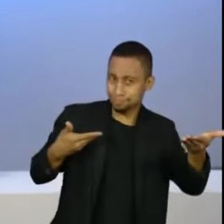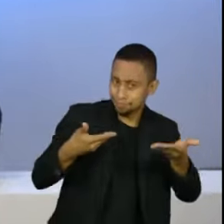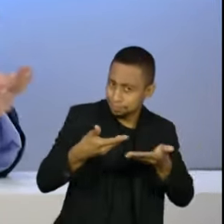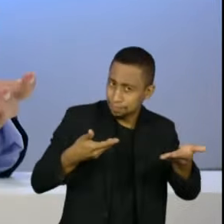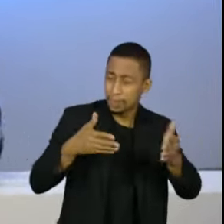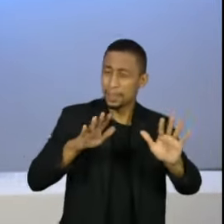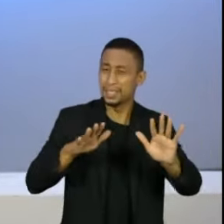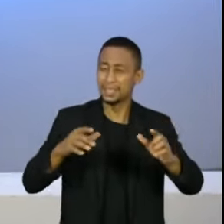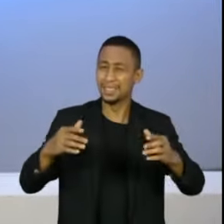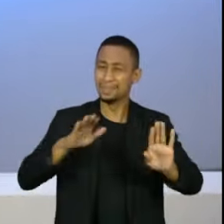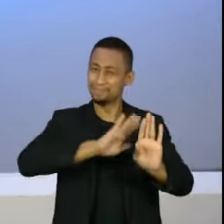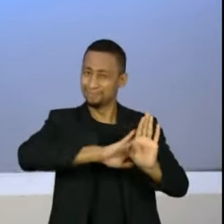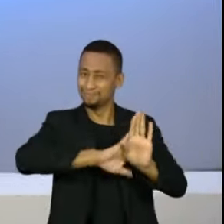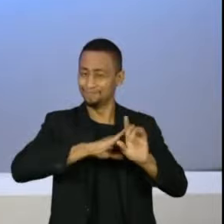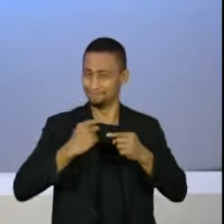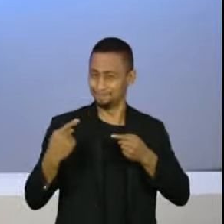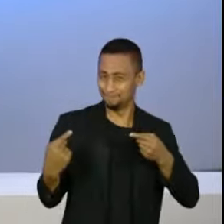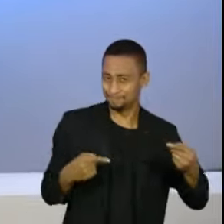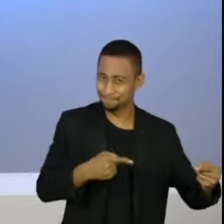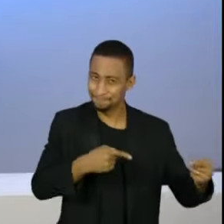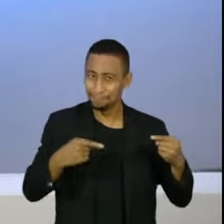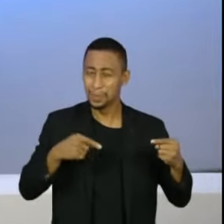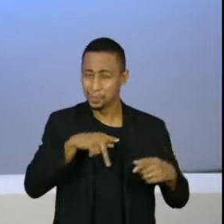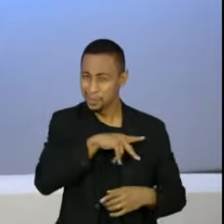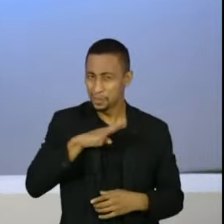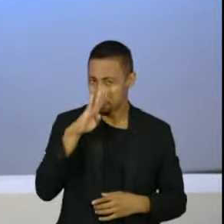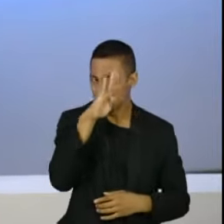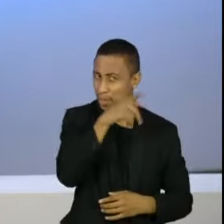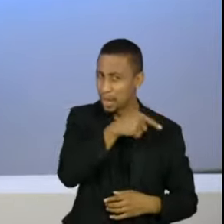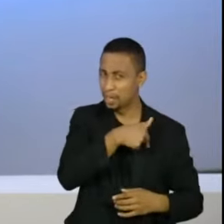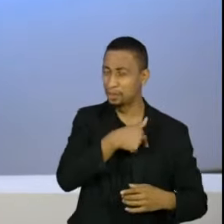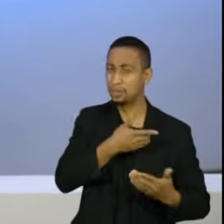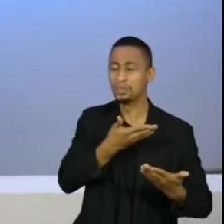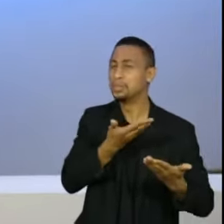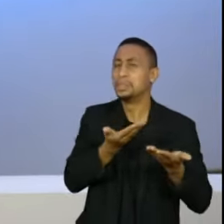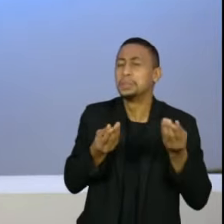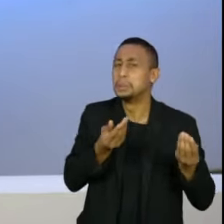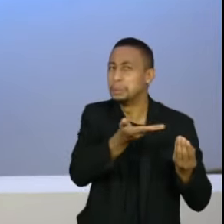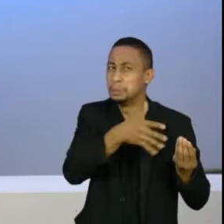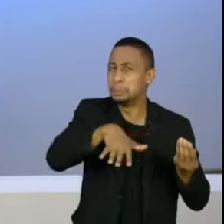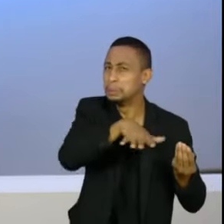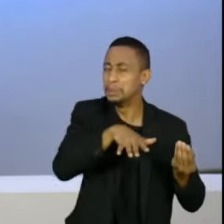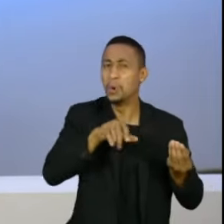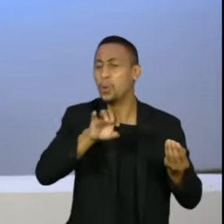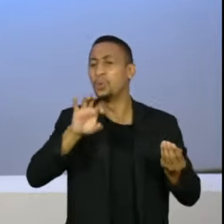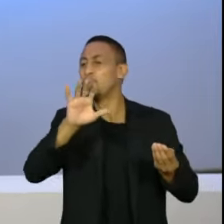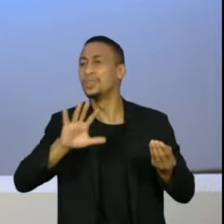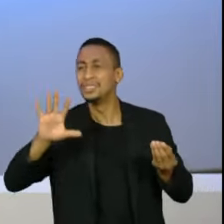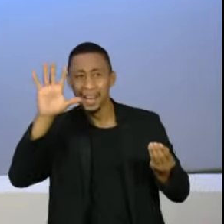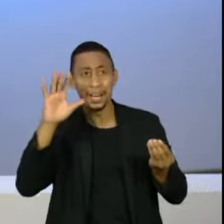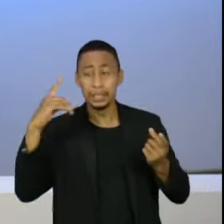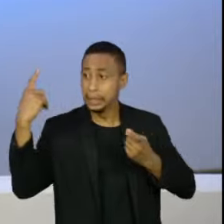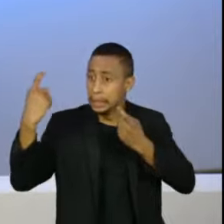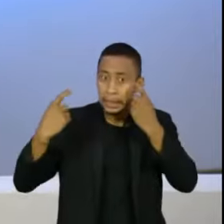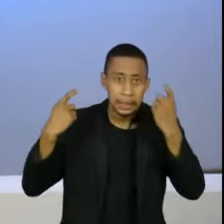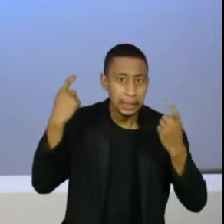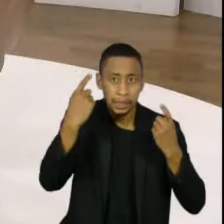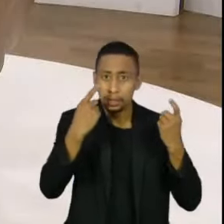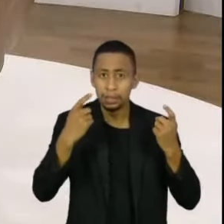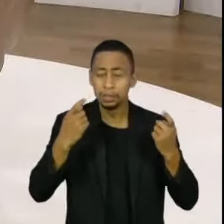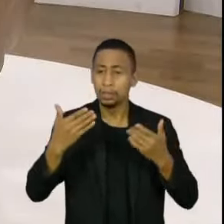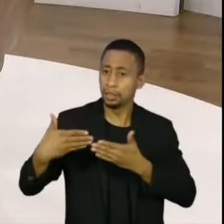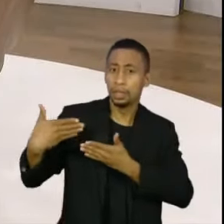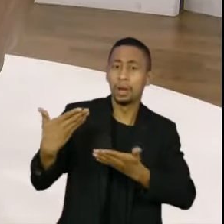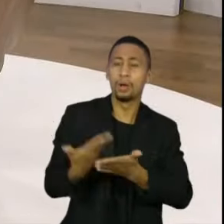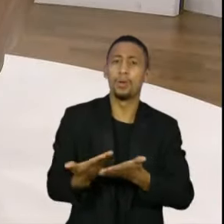política, eleitoral, descontrapou o Bolsonaro, ou de fato eles estão desesperados para a gente chegar a situação dessa? Daí eu pergunto para o senhor, completando,